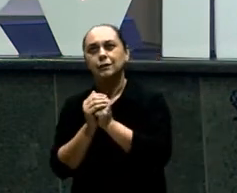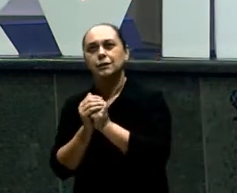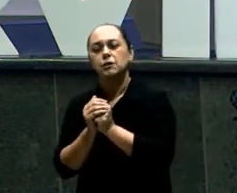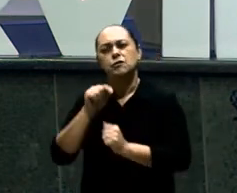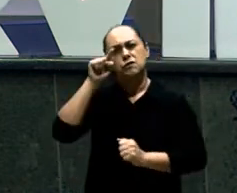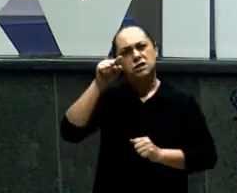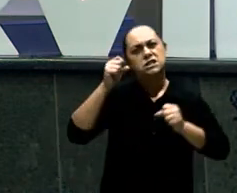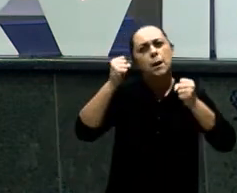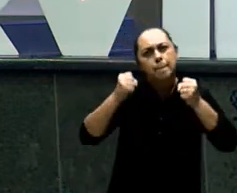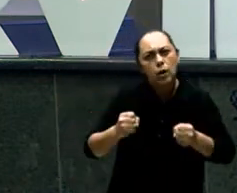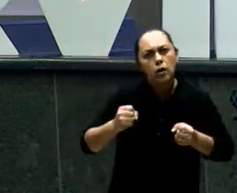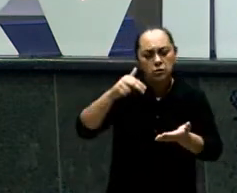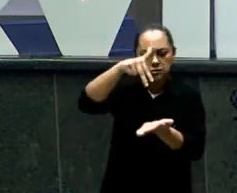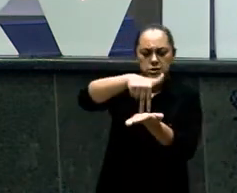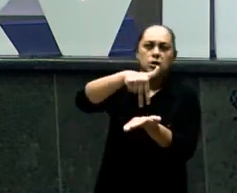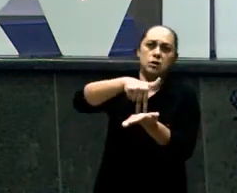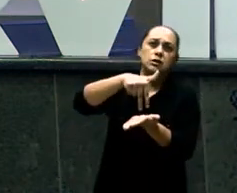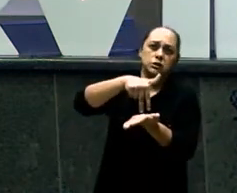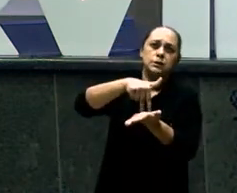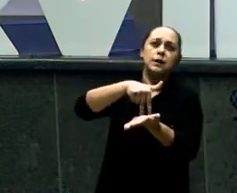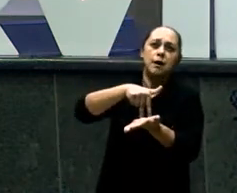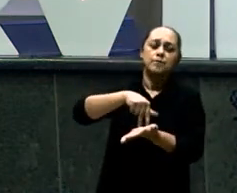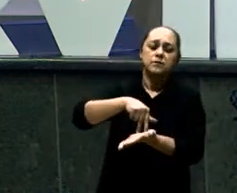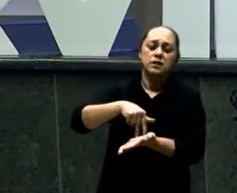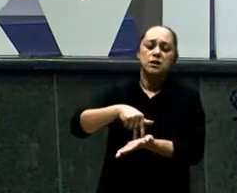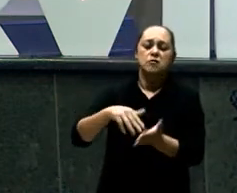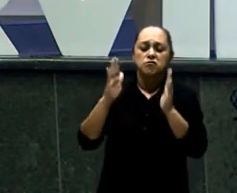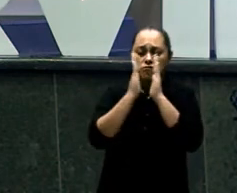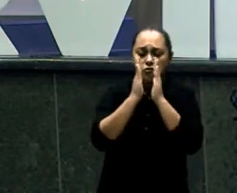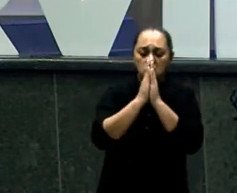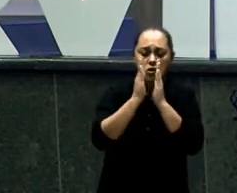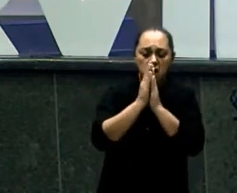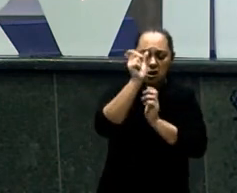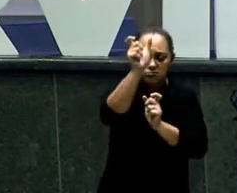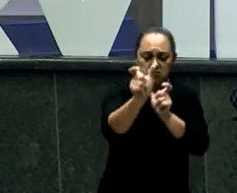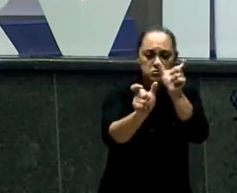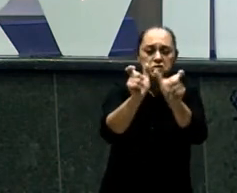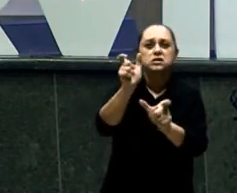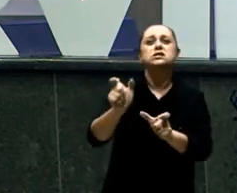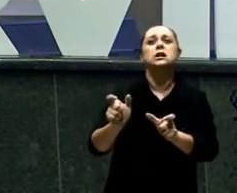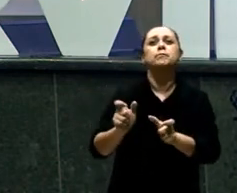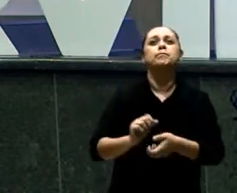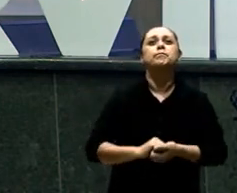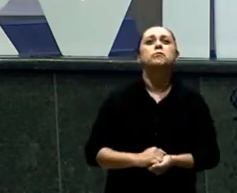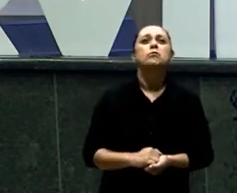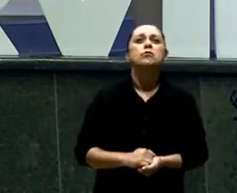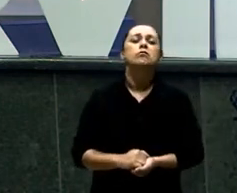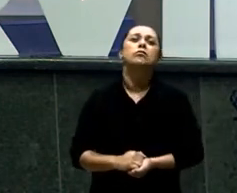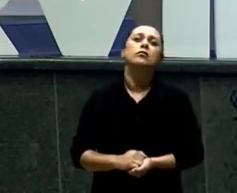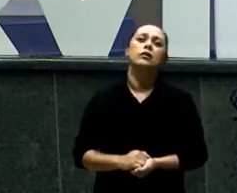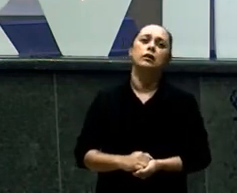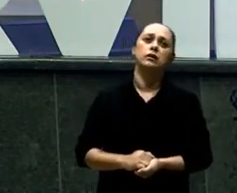Eu quero orar Por você E os meninos Cresceram